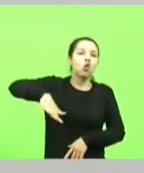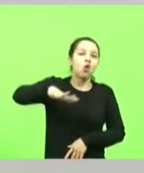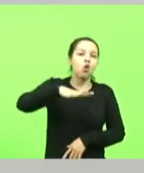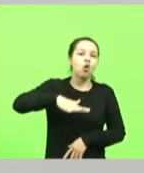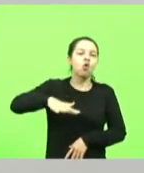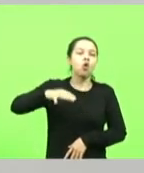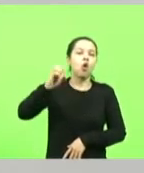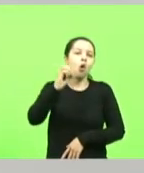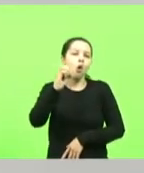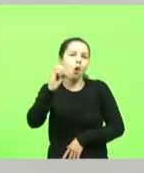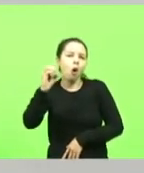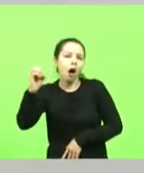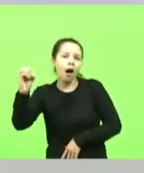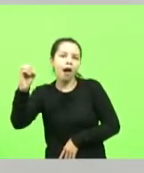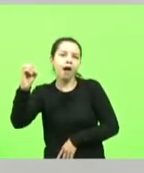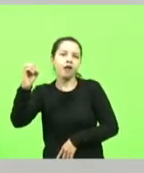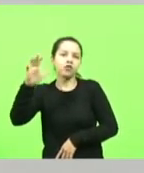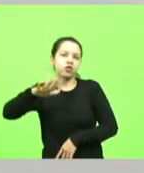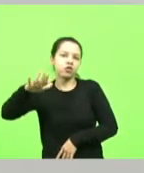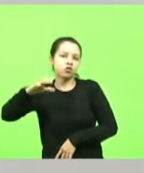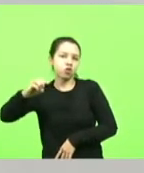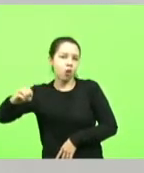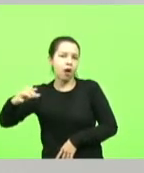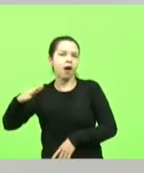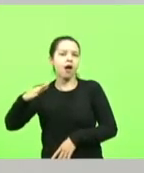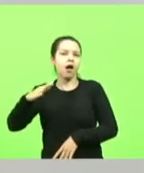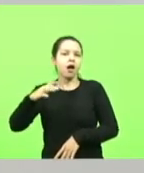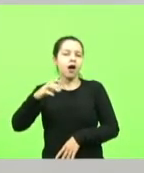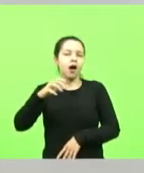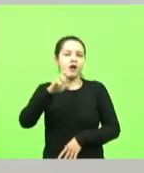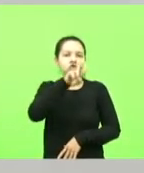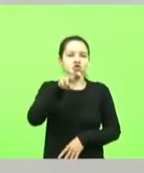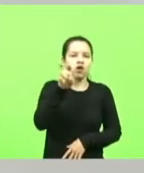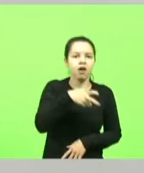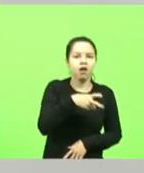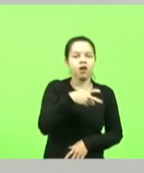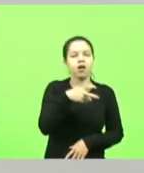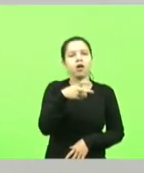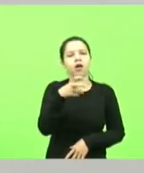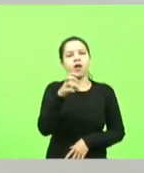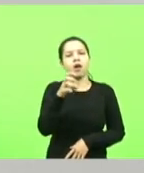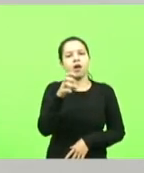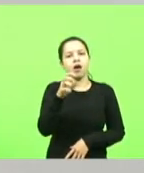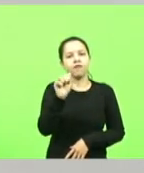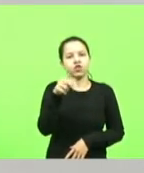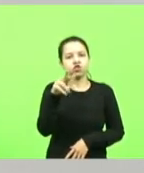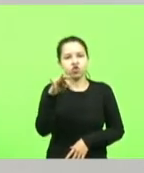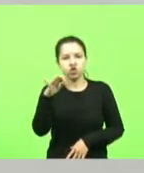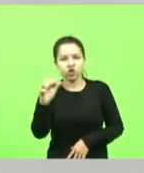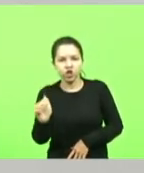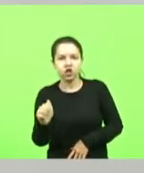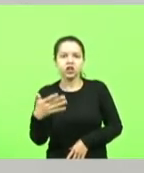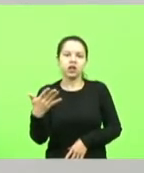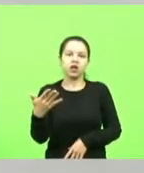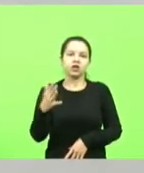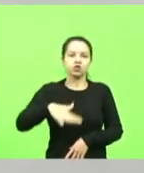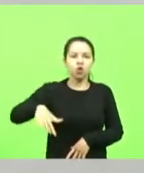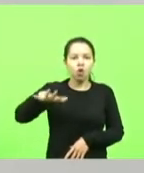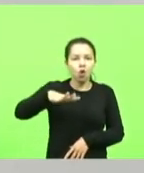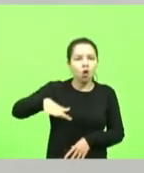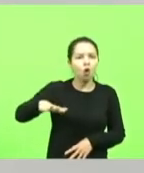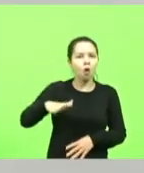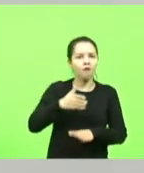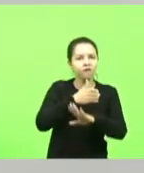e extremo-oeste catarinense xavantina xancherê e o extremo-oeste catarinense e lá vamos